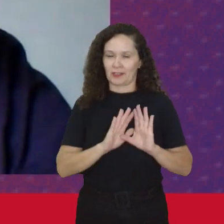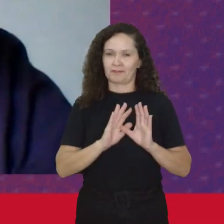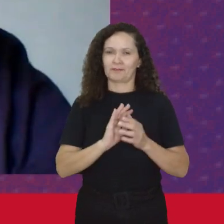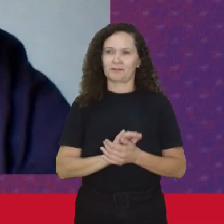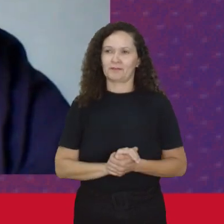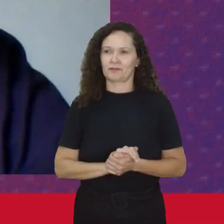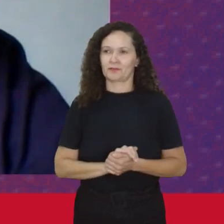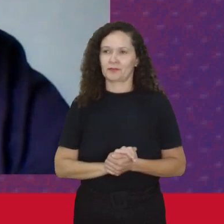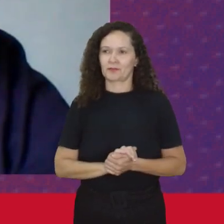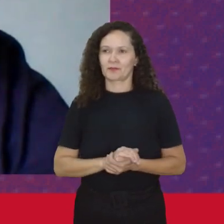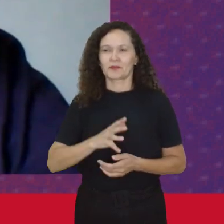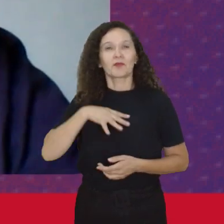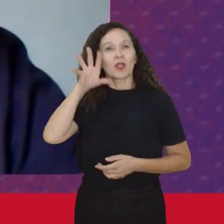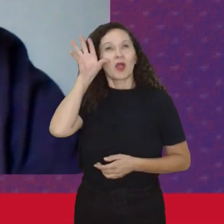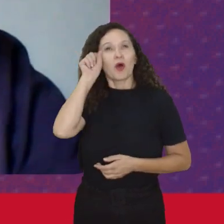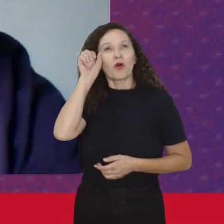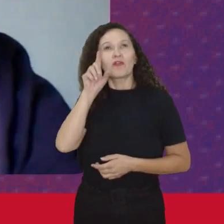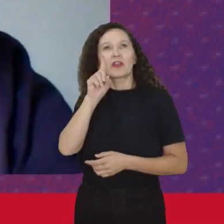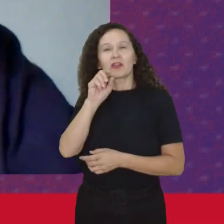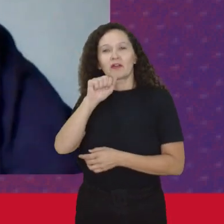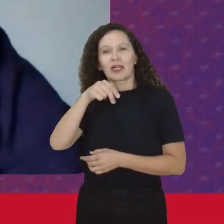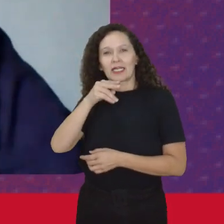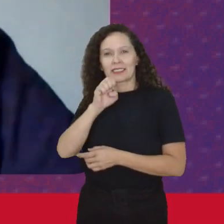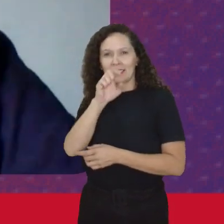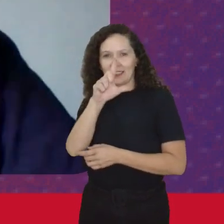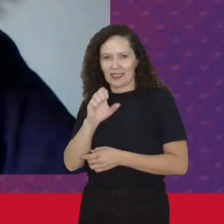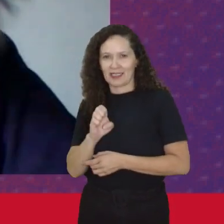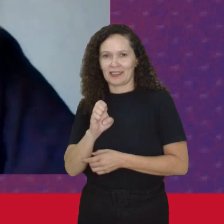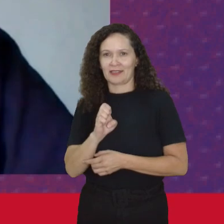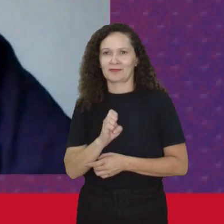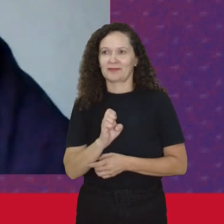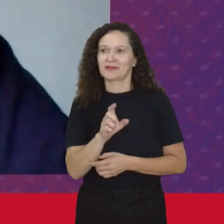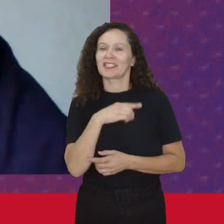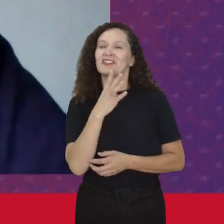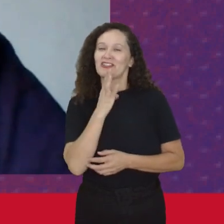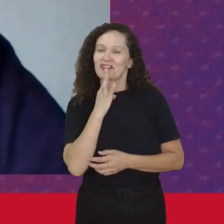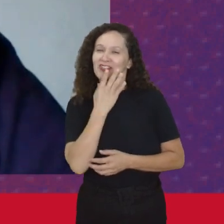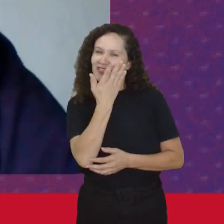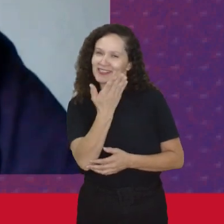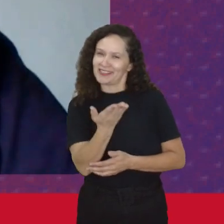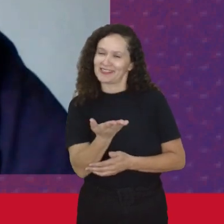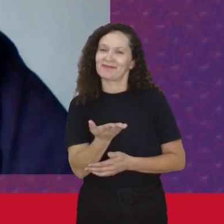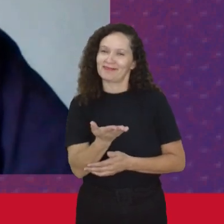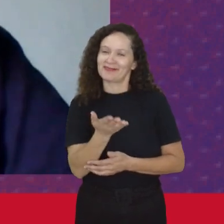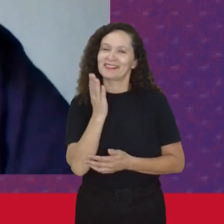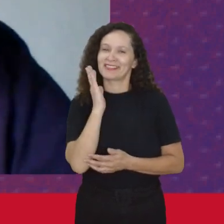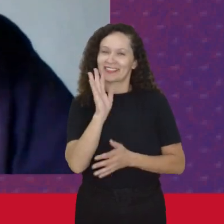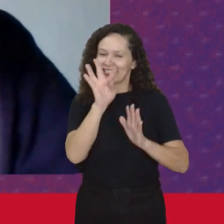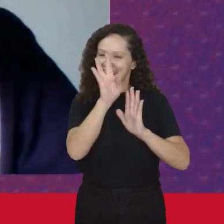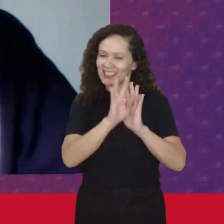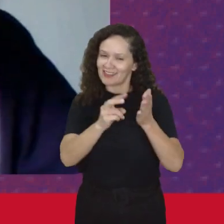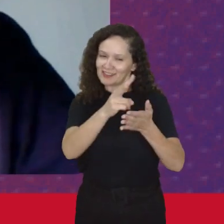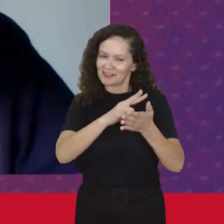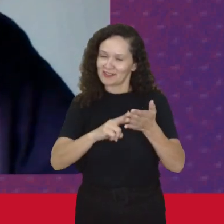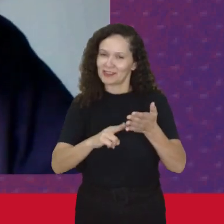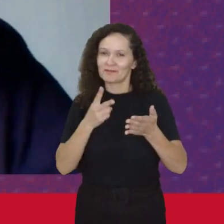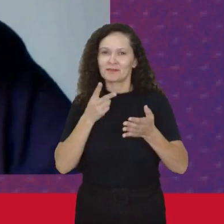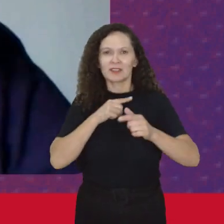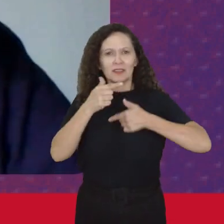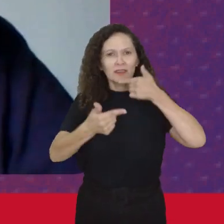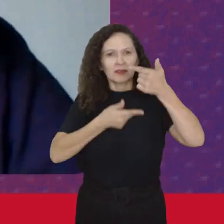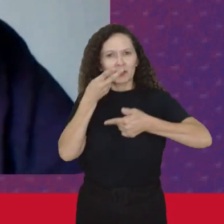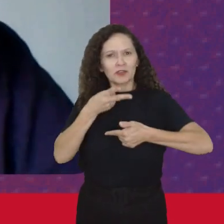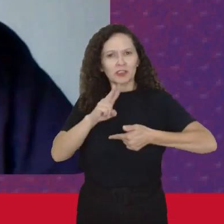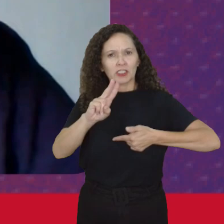Escuto a Daniele Que é lá da França Que a gente conhece Que a gente lê Muitos textos dela E ela sempre trabalhou Com as